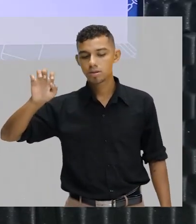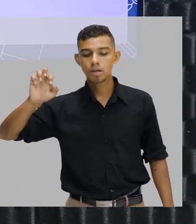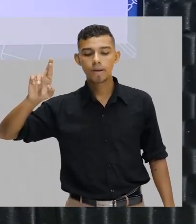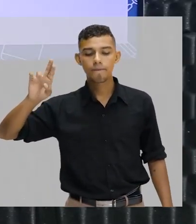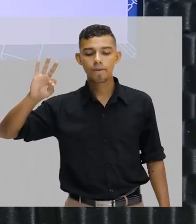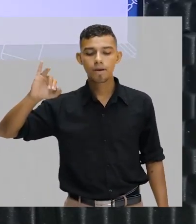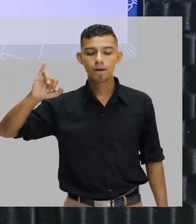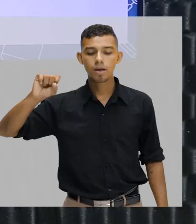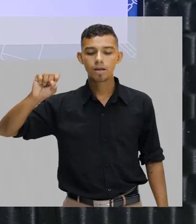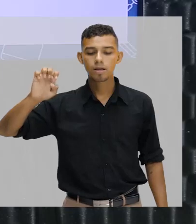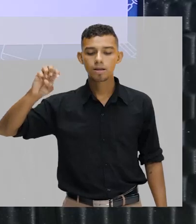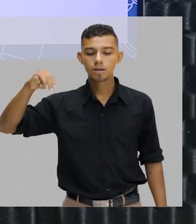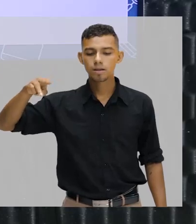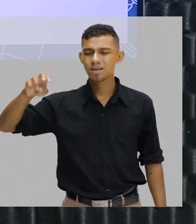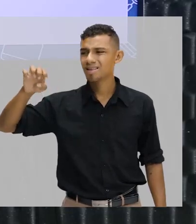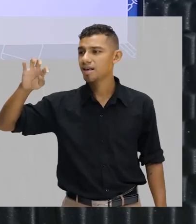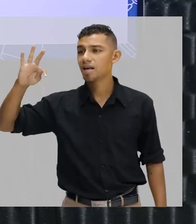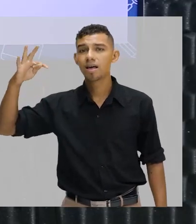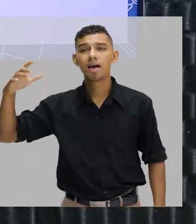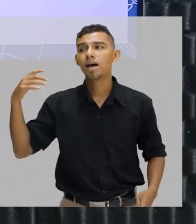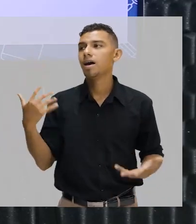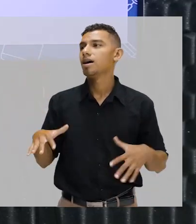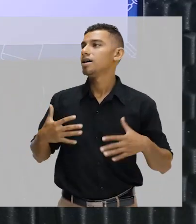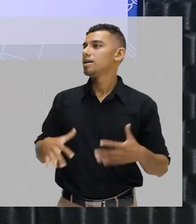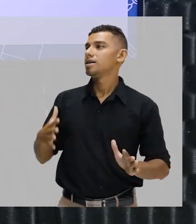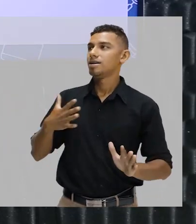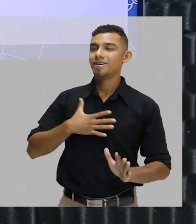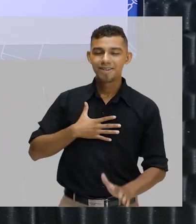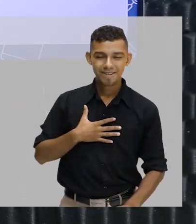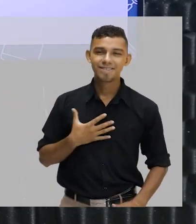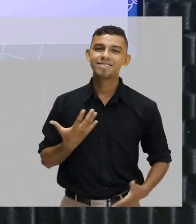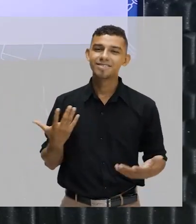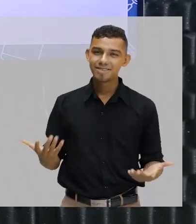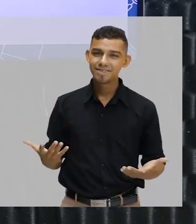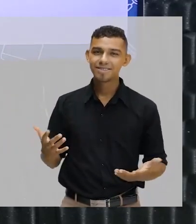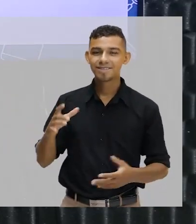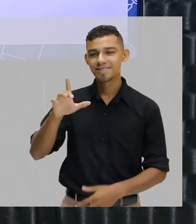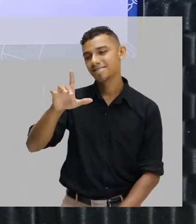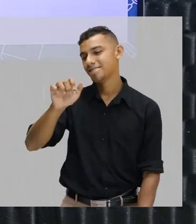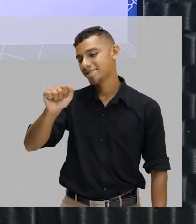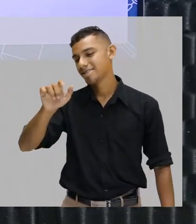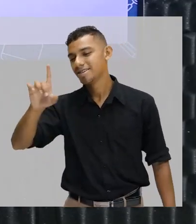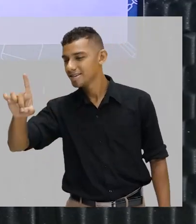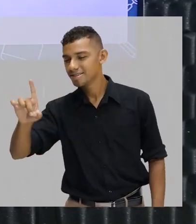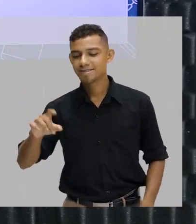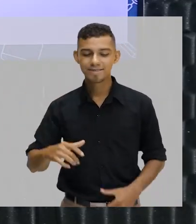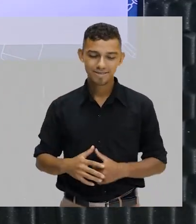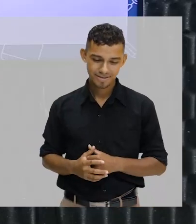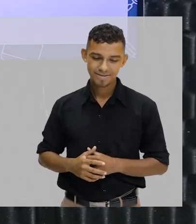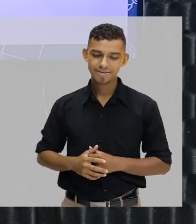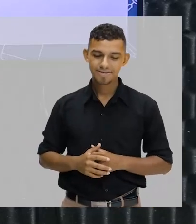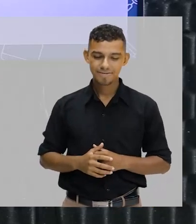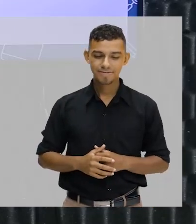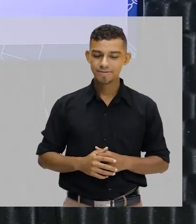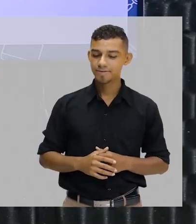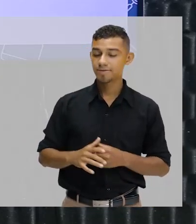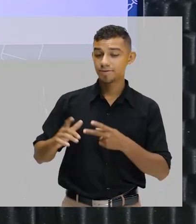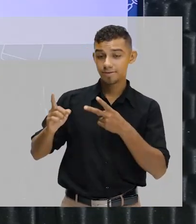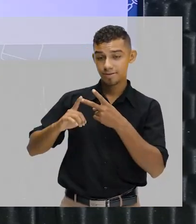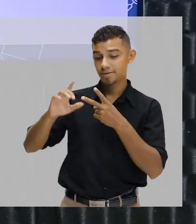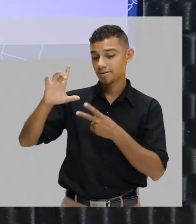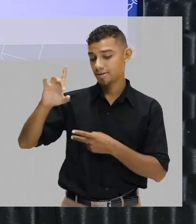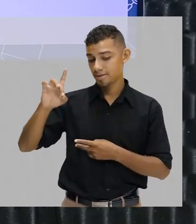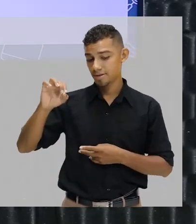Então, ao invés de eu falar tudo isso, que seria a publicidade ou o anúncio, eu posso dizer add. Doc